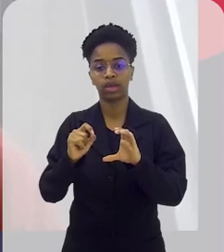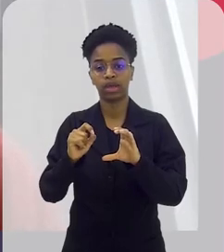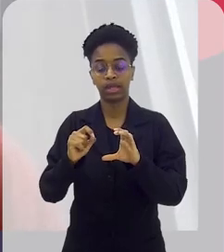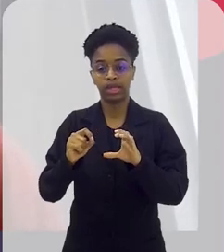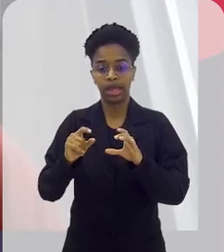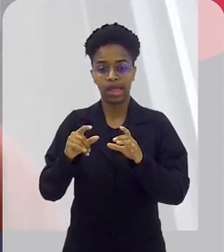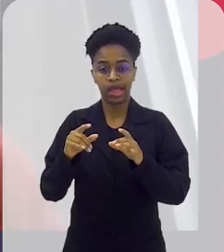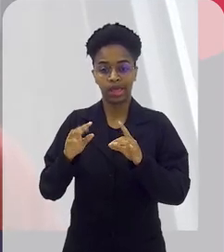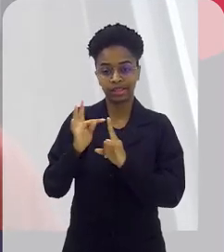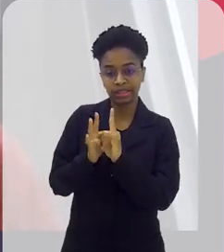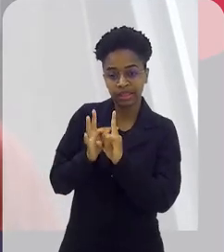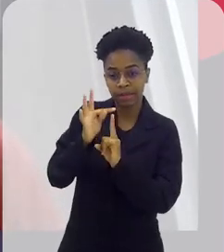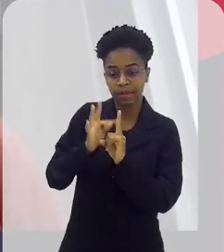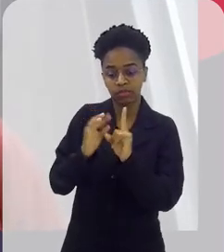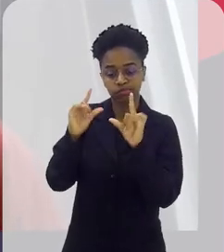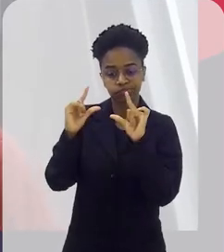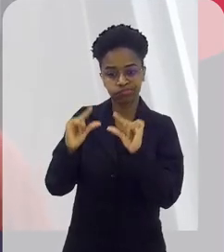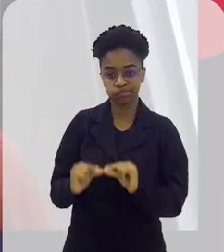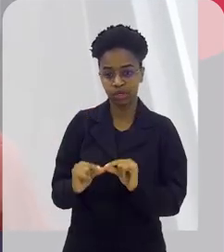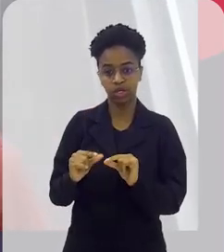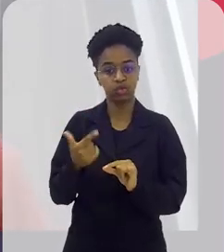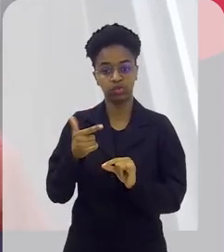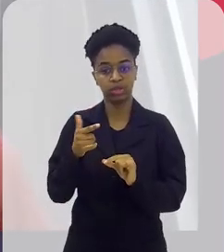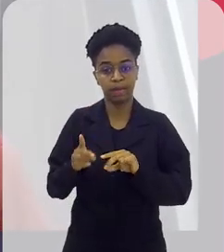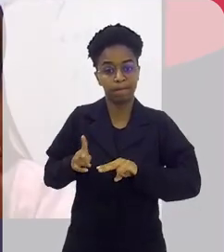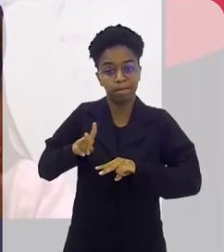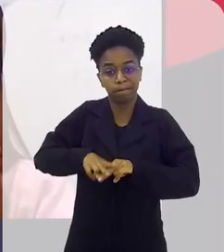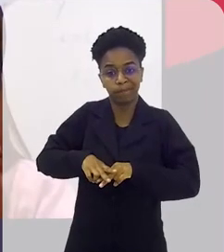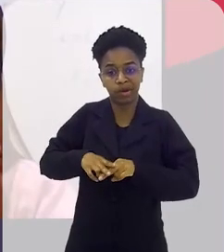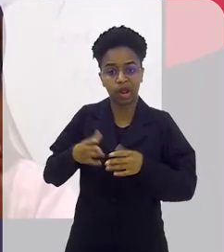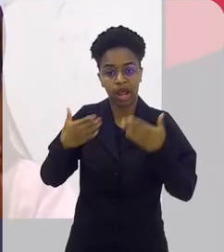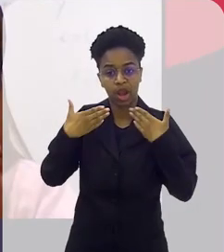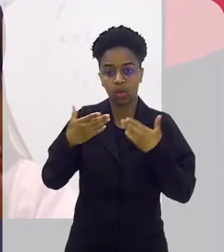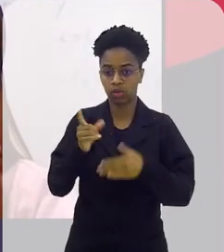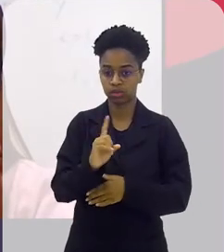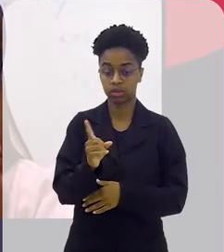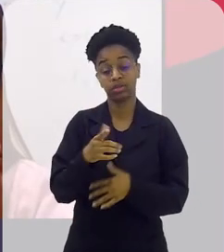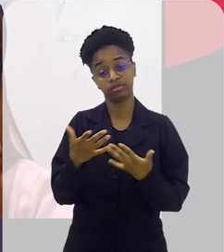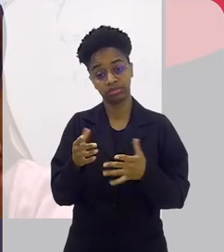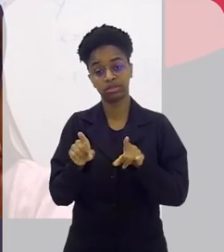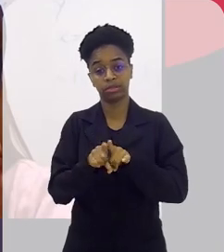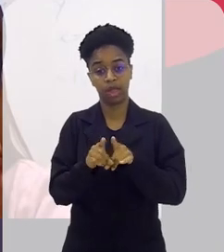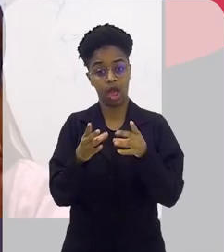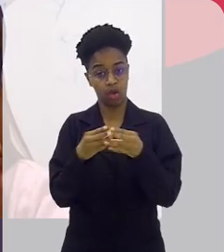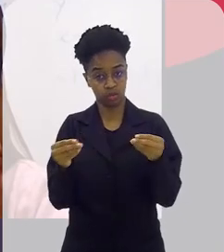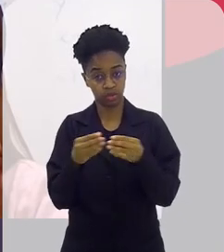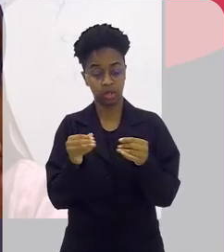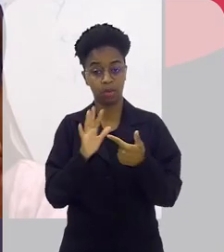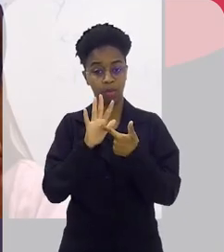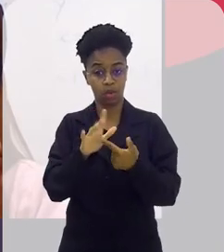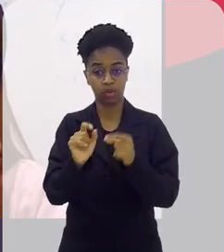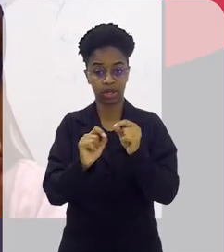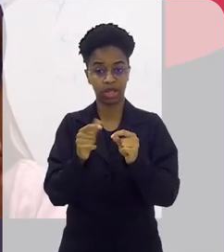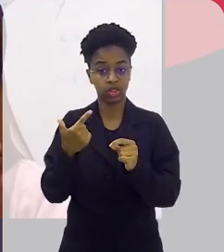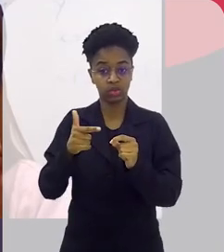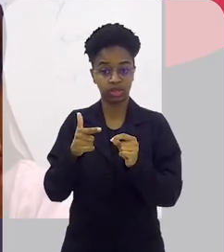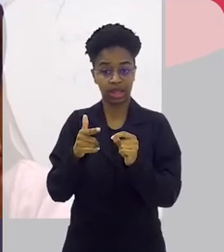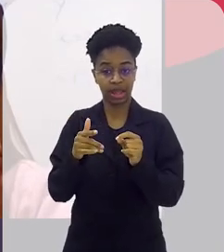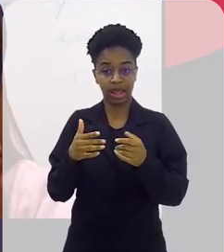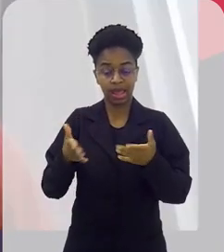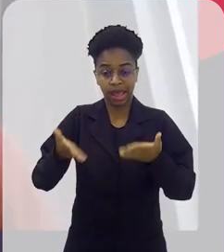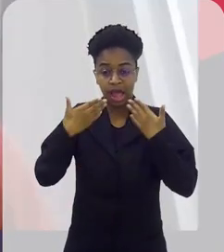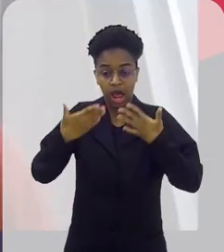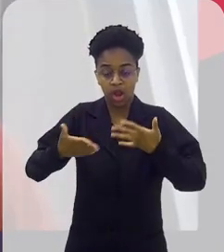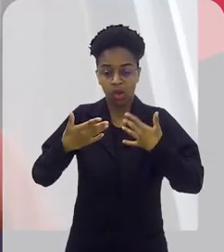abaixar a temperatura. Então, ela não retém calor no seu corpo. É o que a fibra de algodão hoje também representa, né? Ela não retém o seu